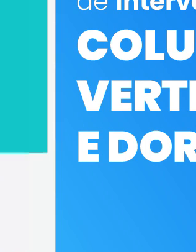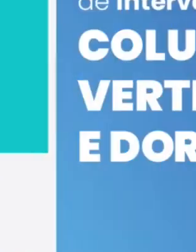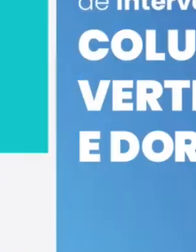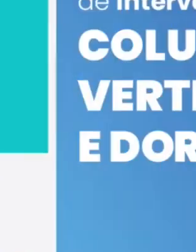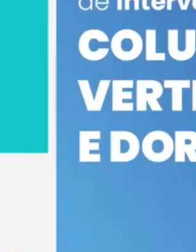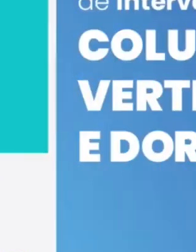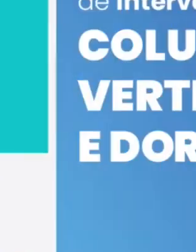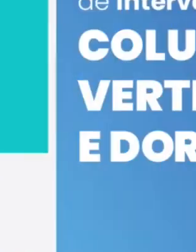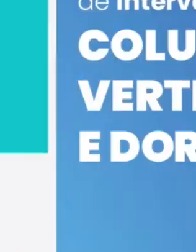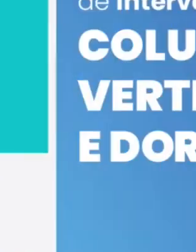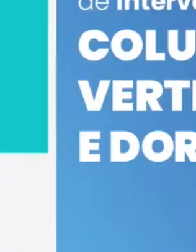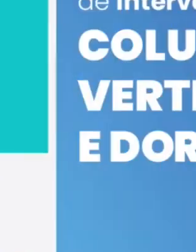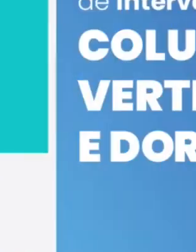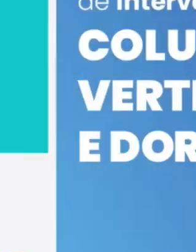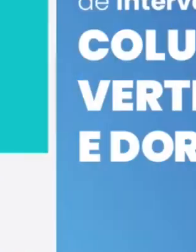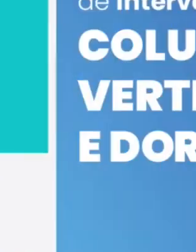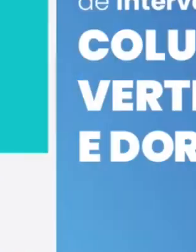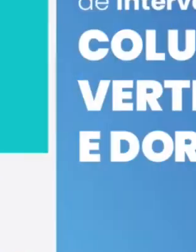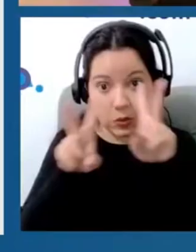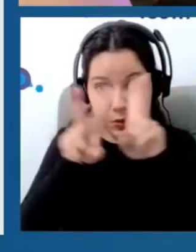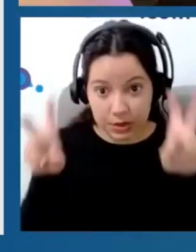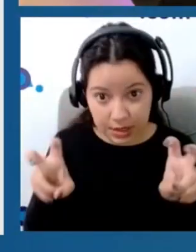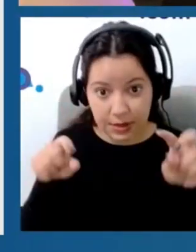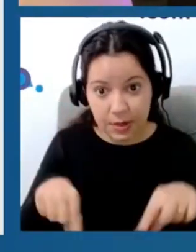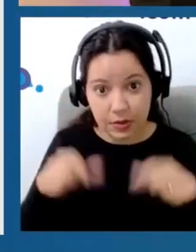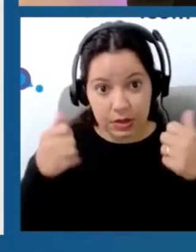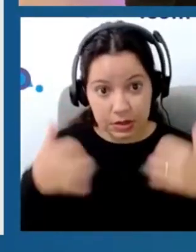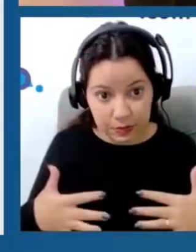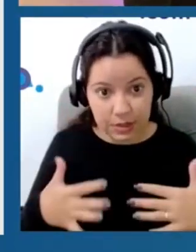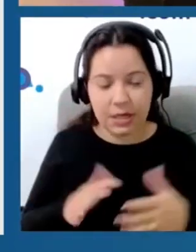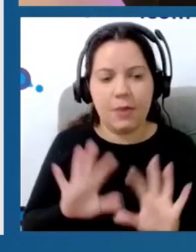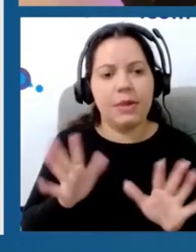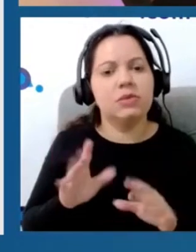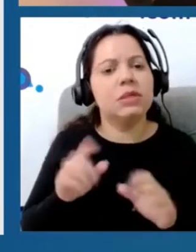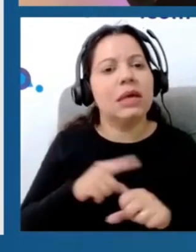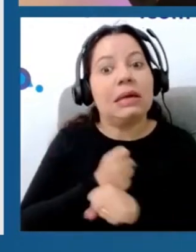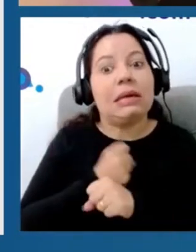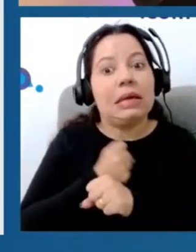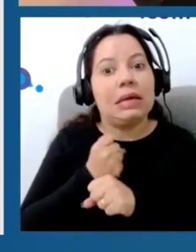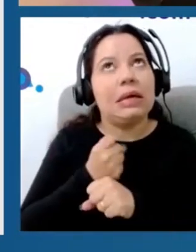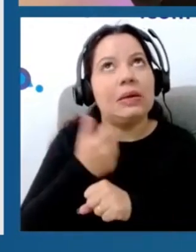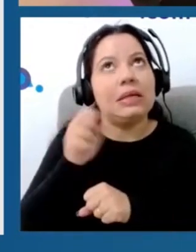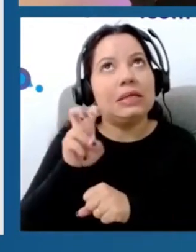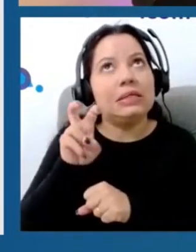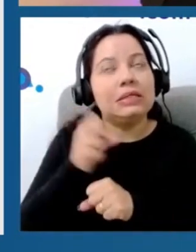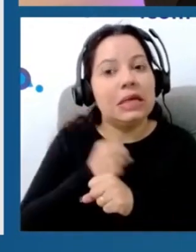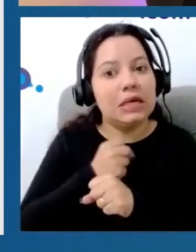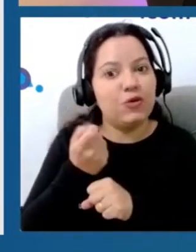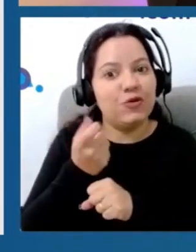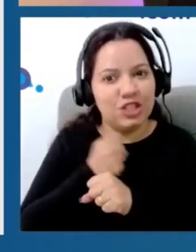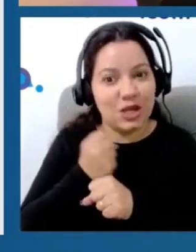Vamos, então, apresentar esse tema sobre o qual eu venho falando aí pelo menos nos últimos 15 a 20 anos e comecei muito